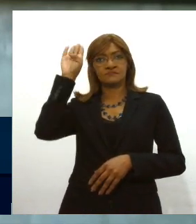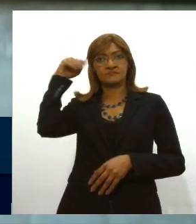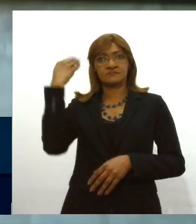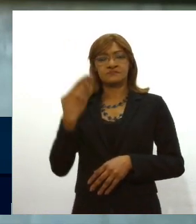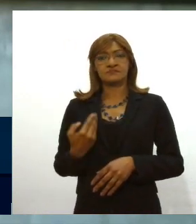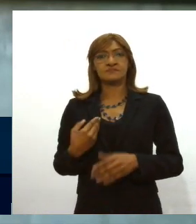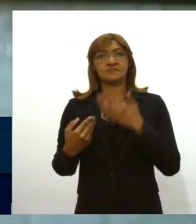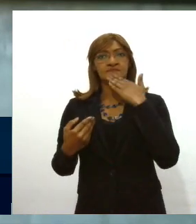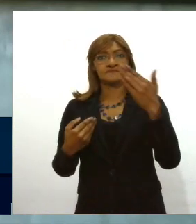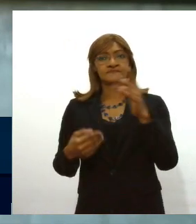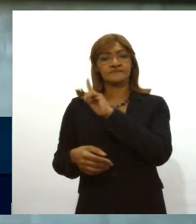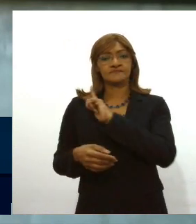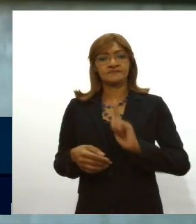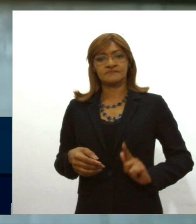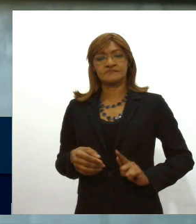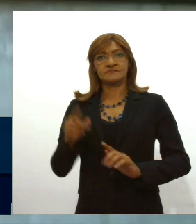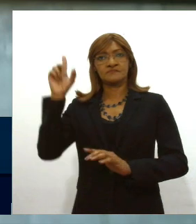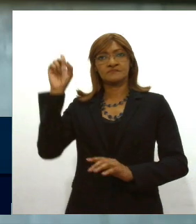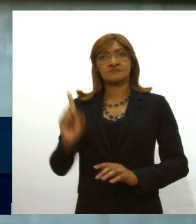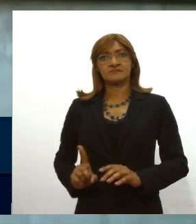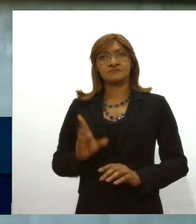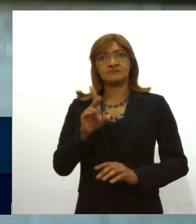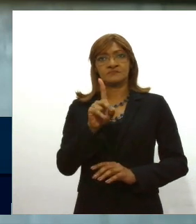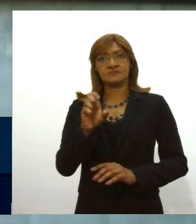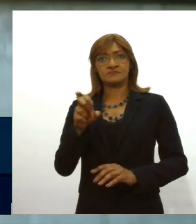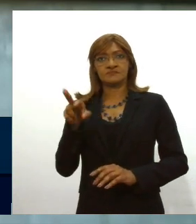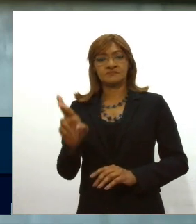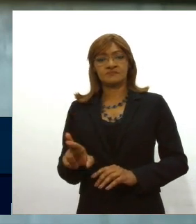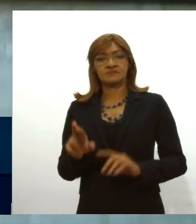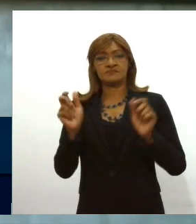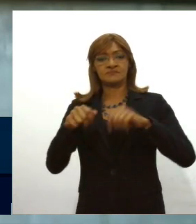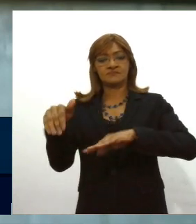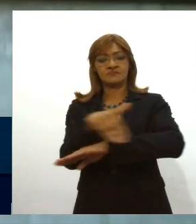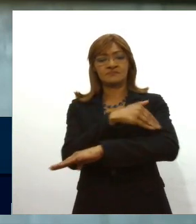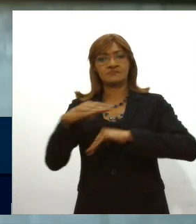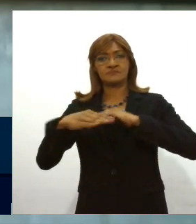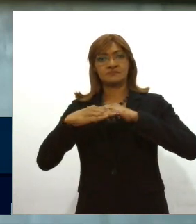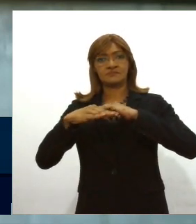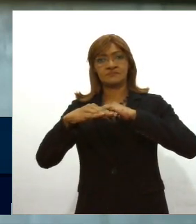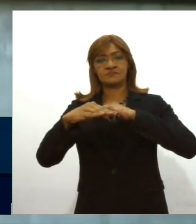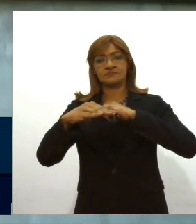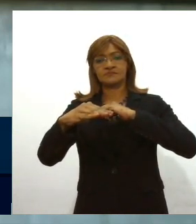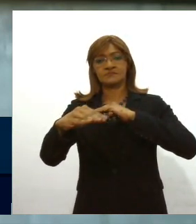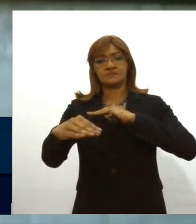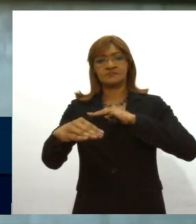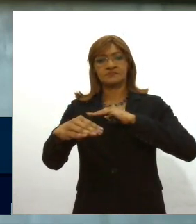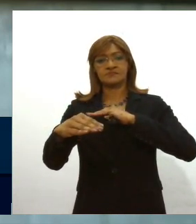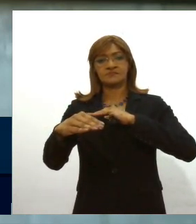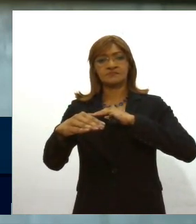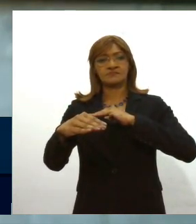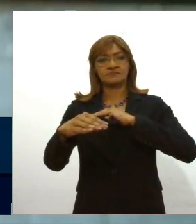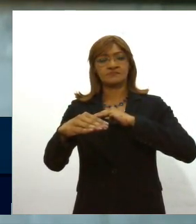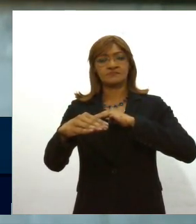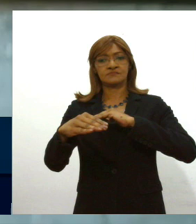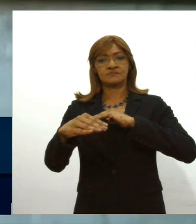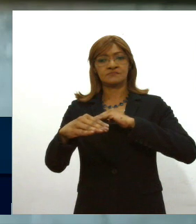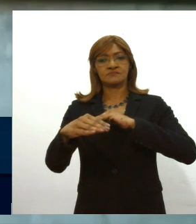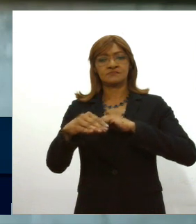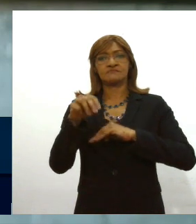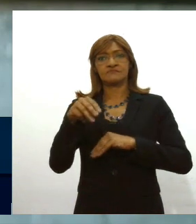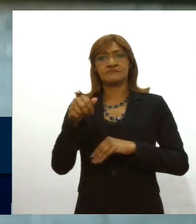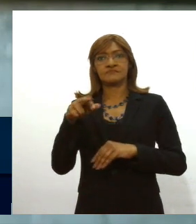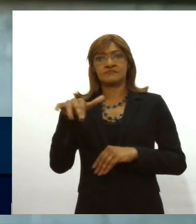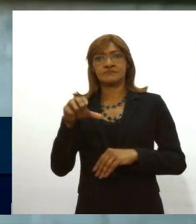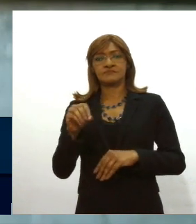solicita ao governador através do diretor presidente do DR que seja feito o asfaltamento da rodovia Mário